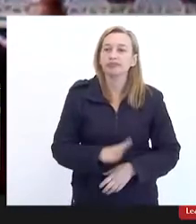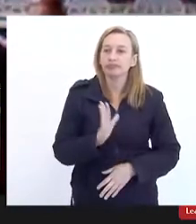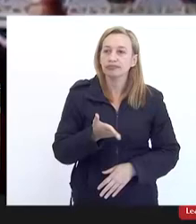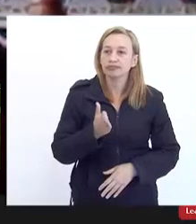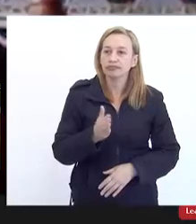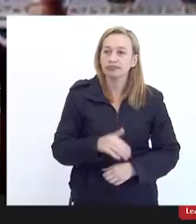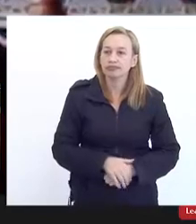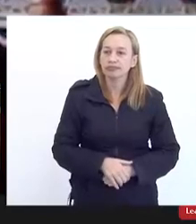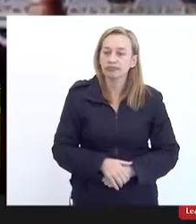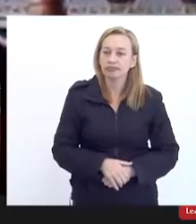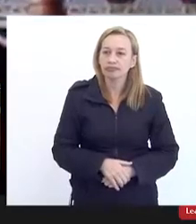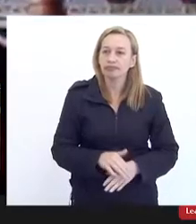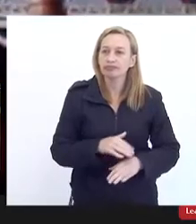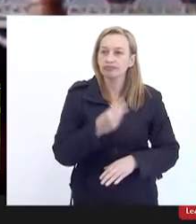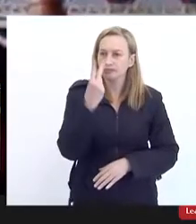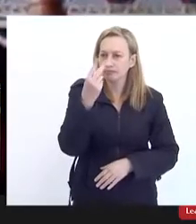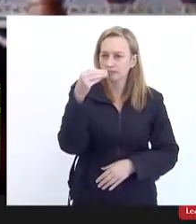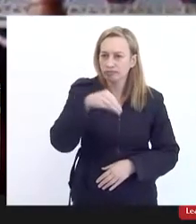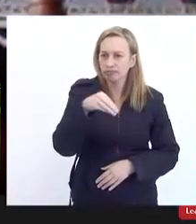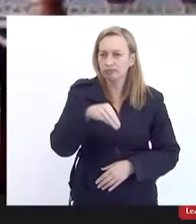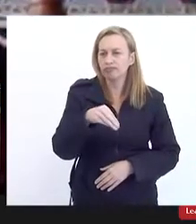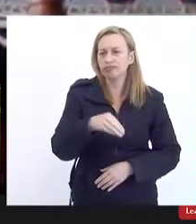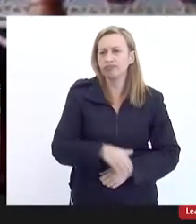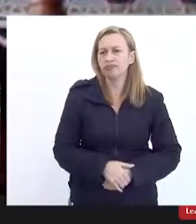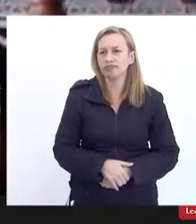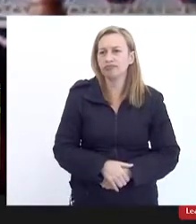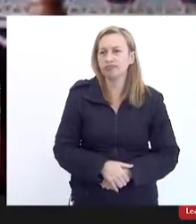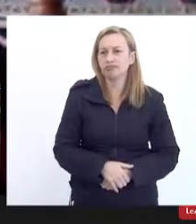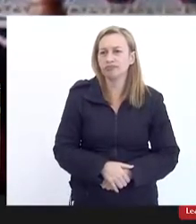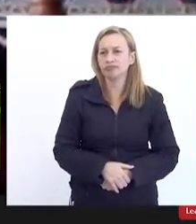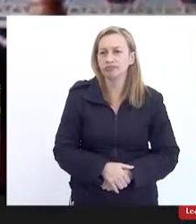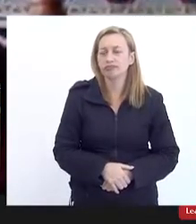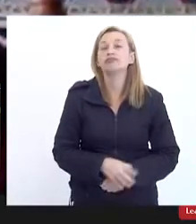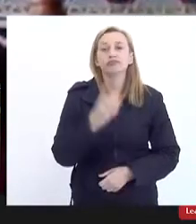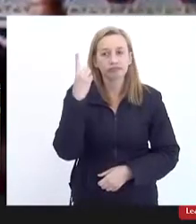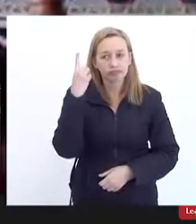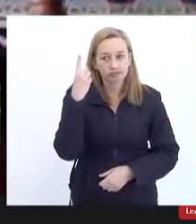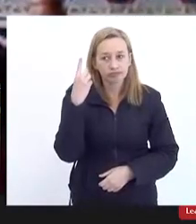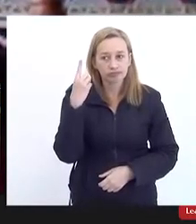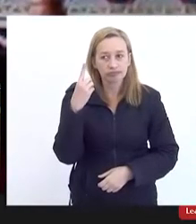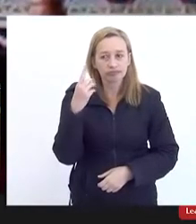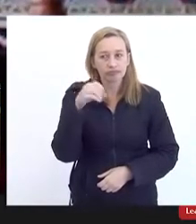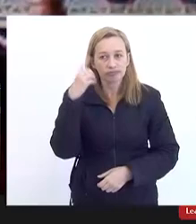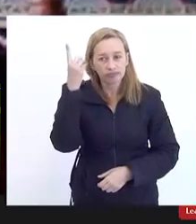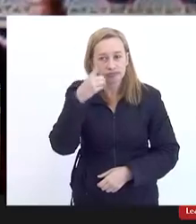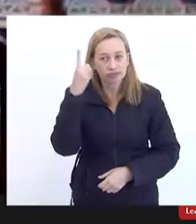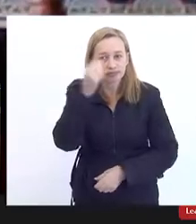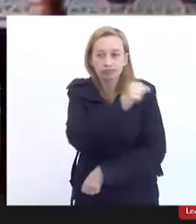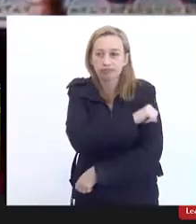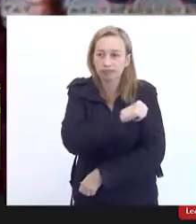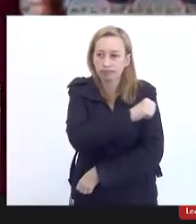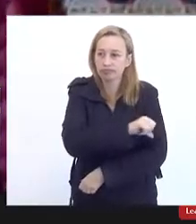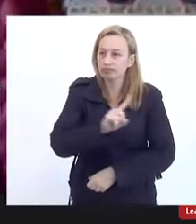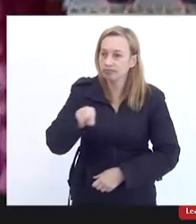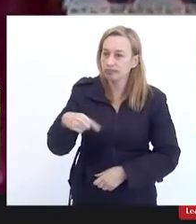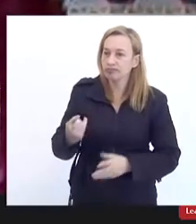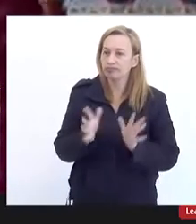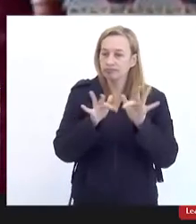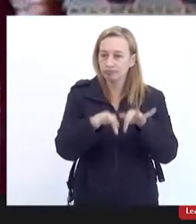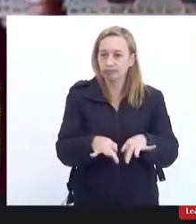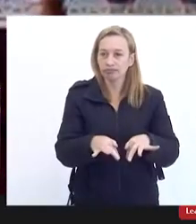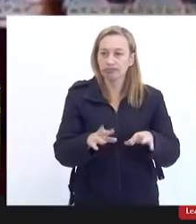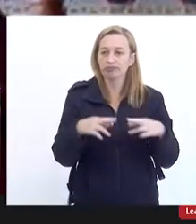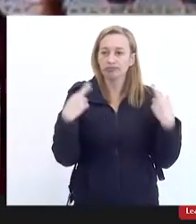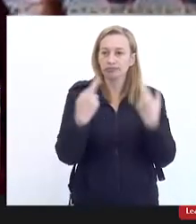aqui para dois minutinhos de saudação final da deputada enfermeira Rejane em seguida eu encerro essa